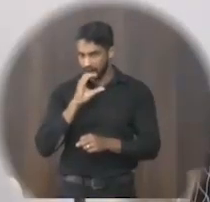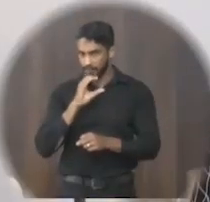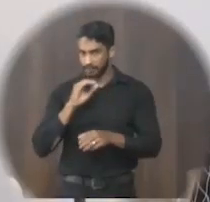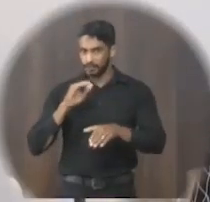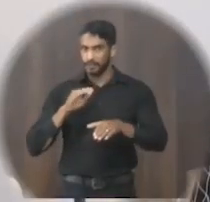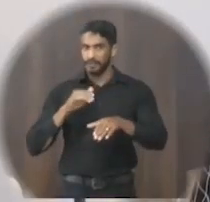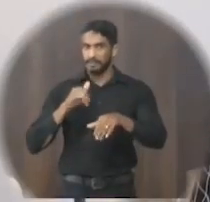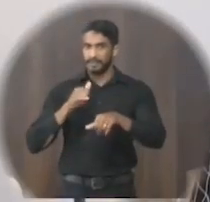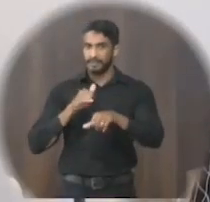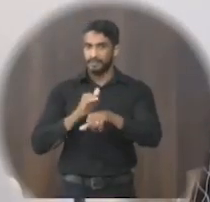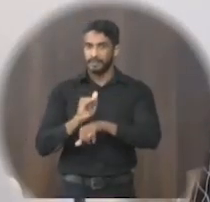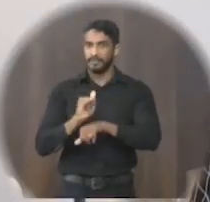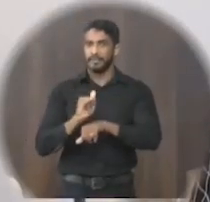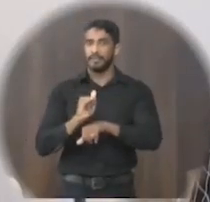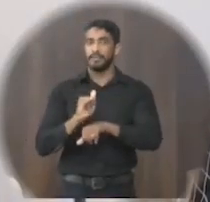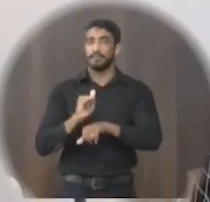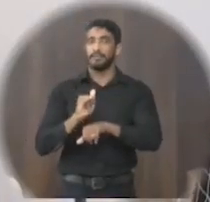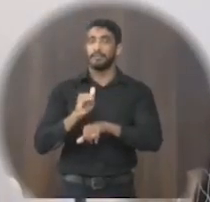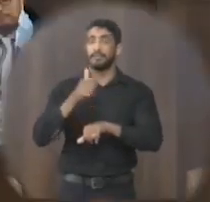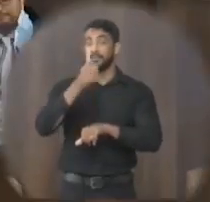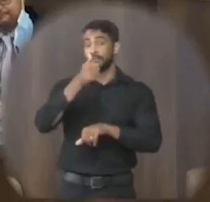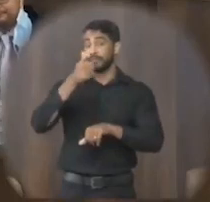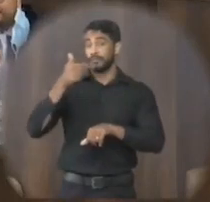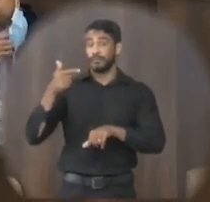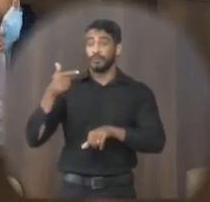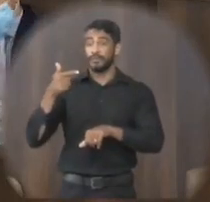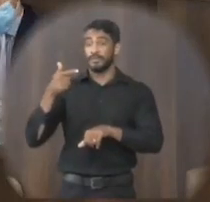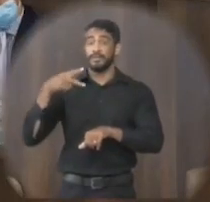estar ausente 12 vereadores dessa casa essa semana